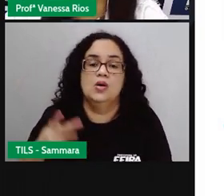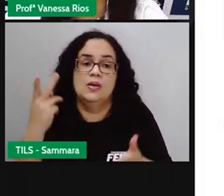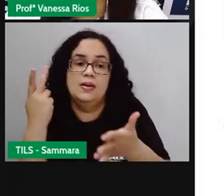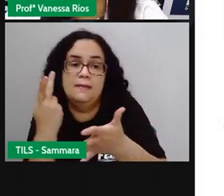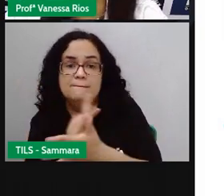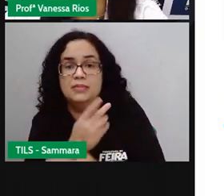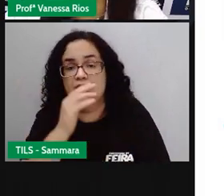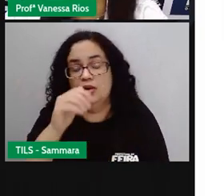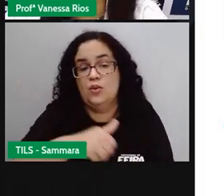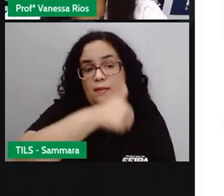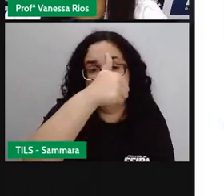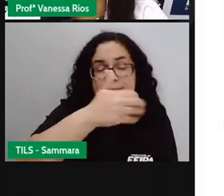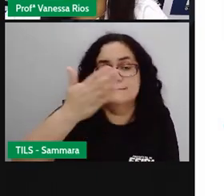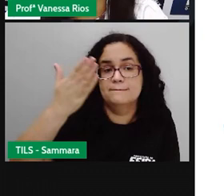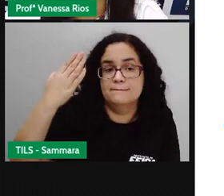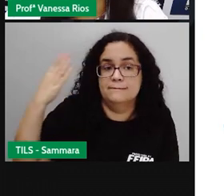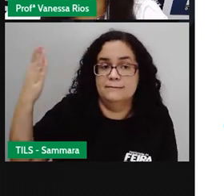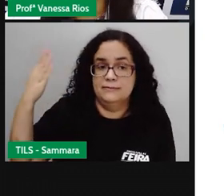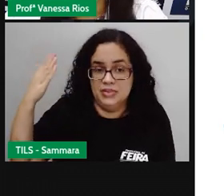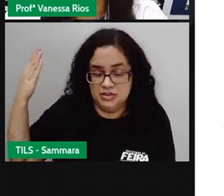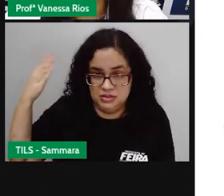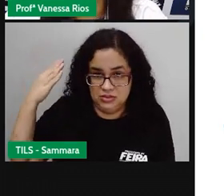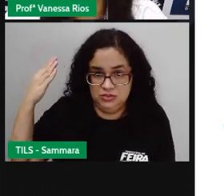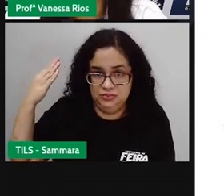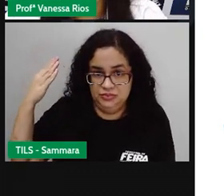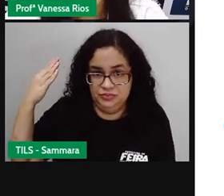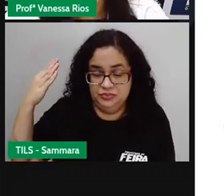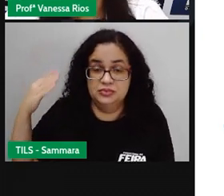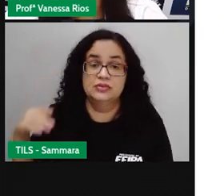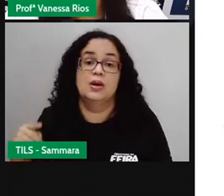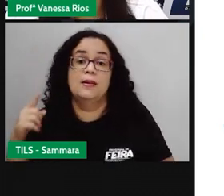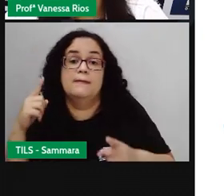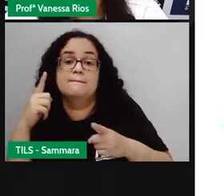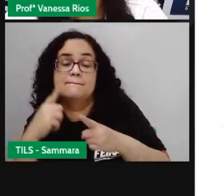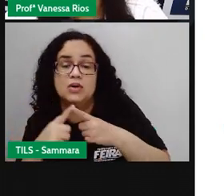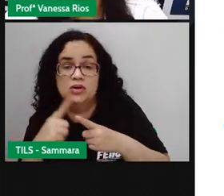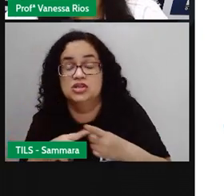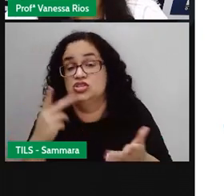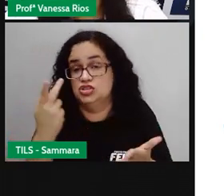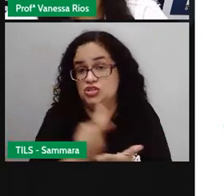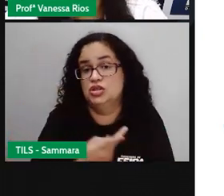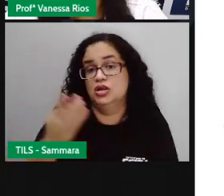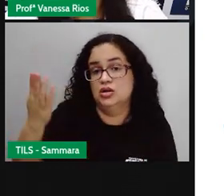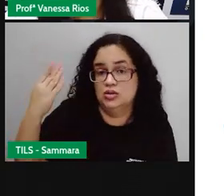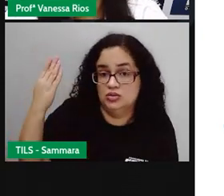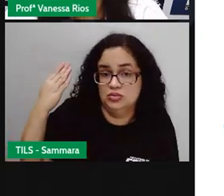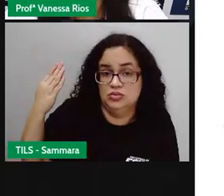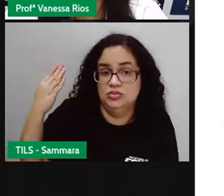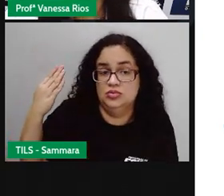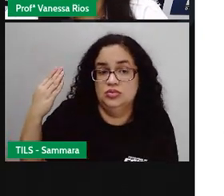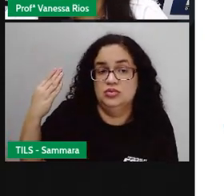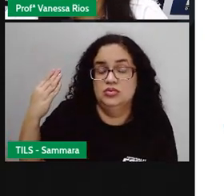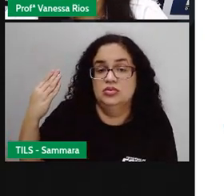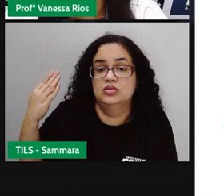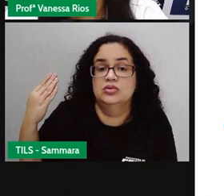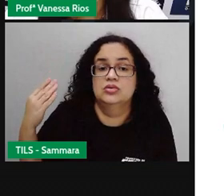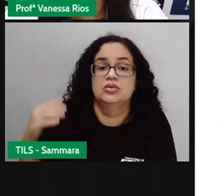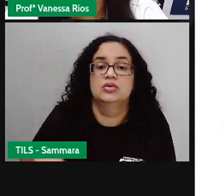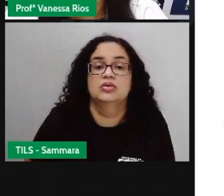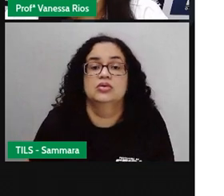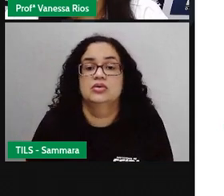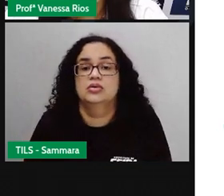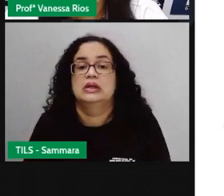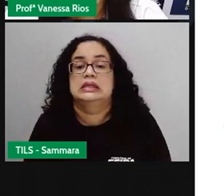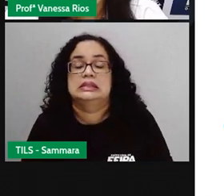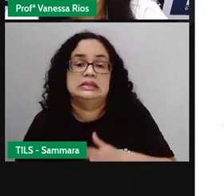na coluna do passado porque é algo que já aconteceu. Quando a gente sai agora